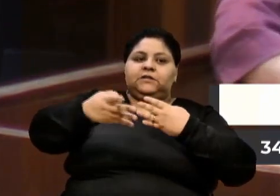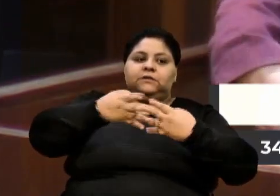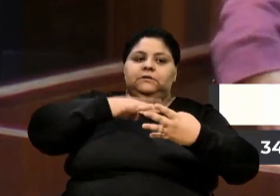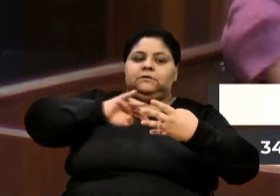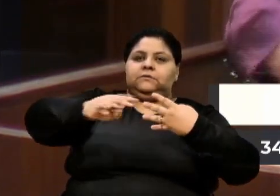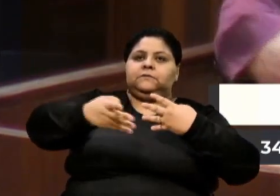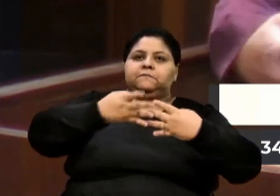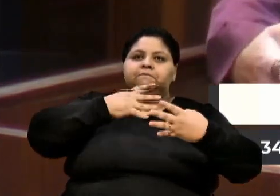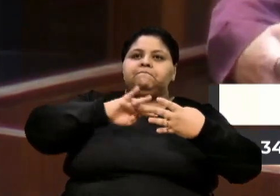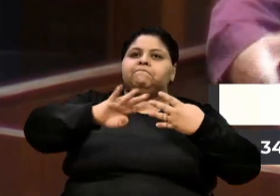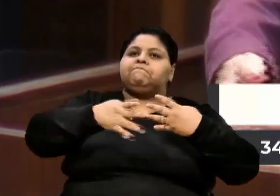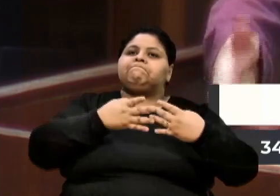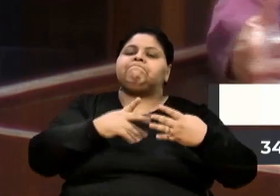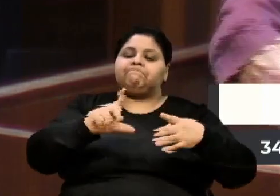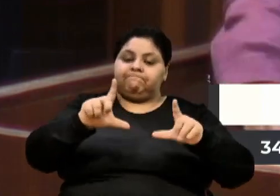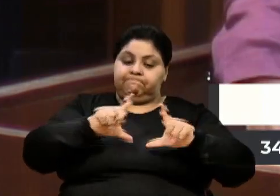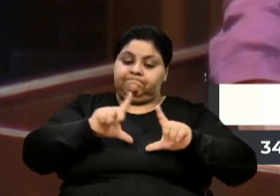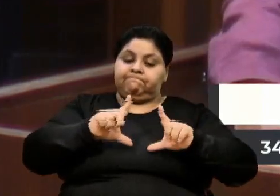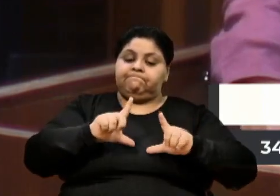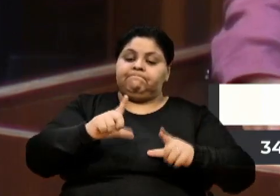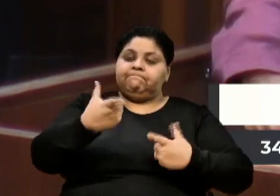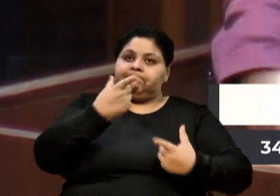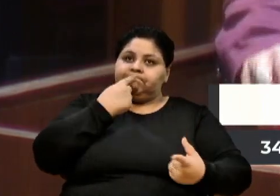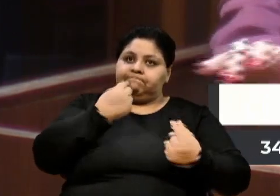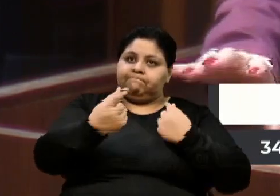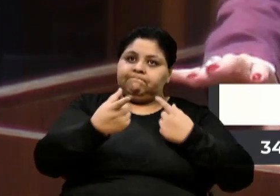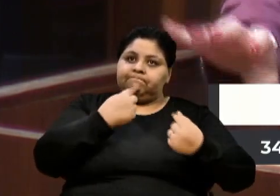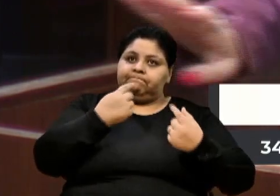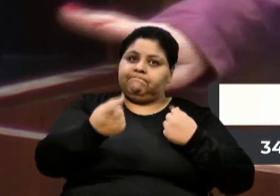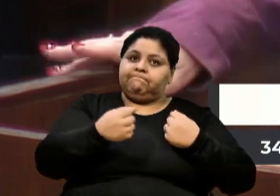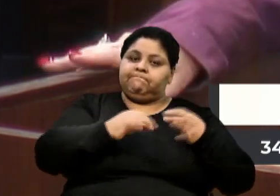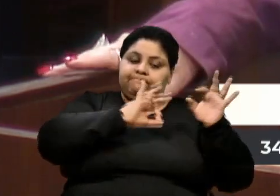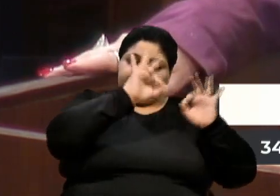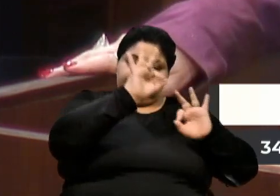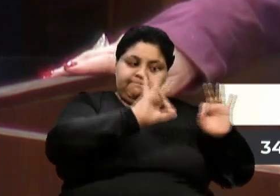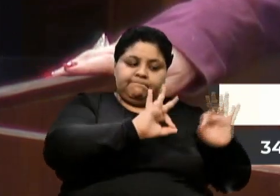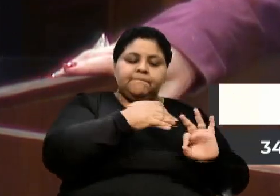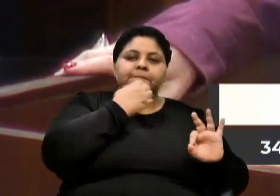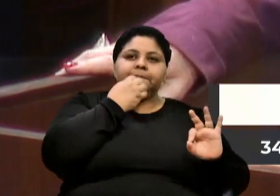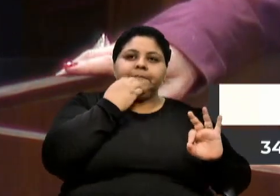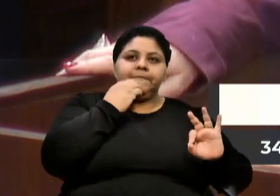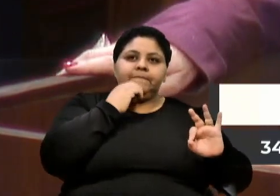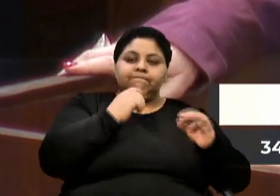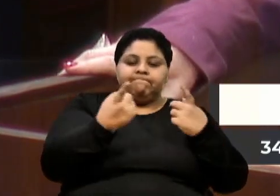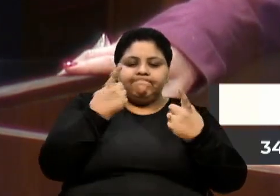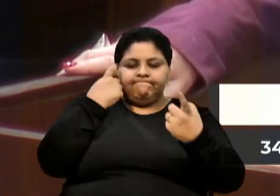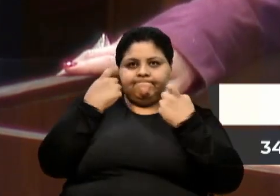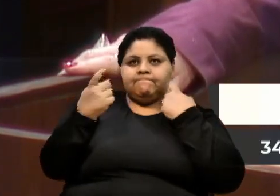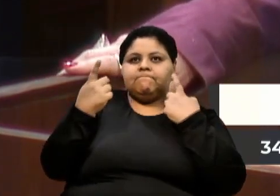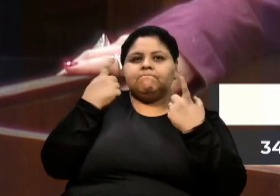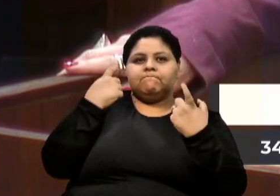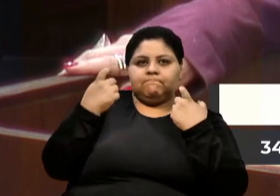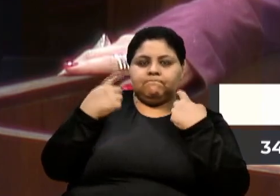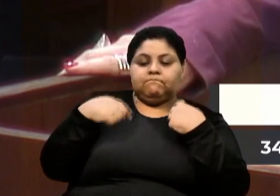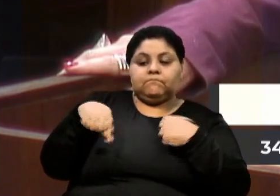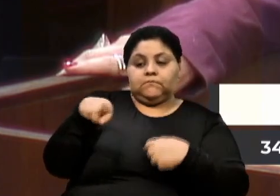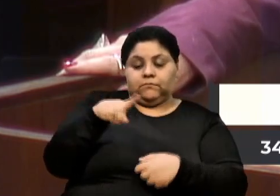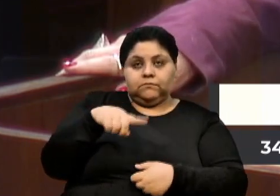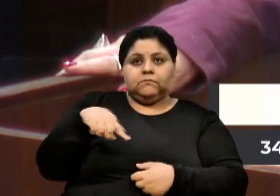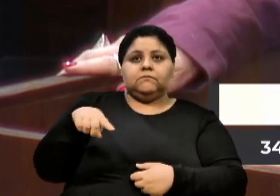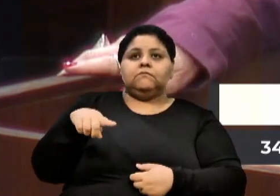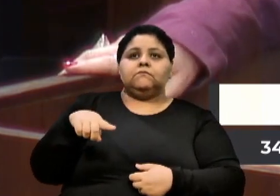existe uma discussão para regulamentar esta violência e nós